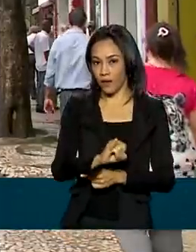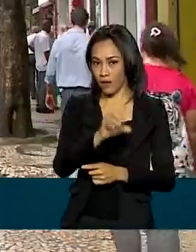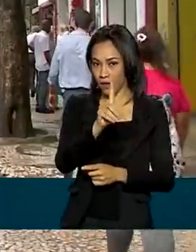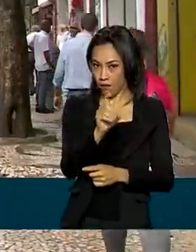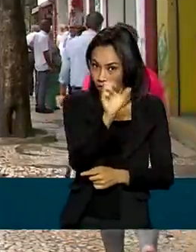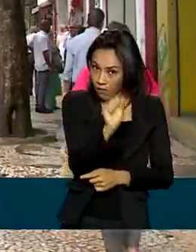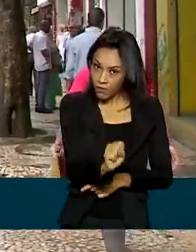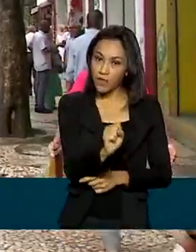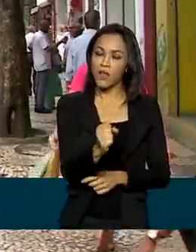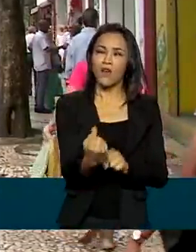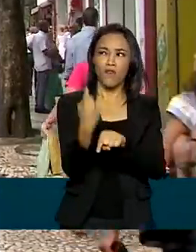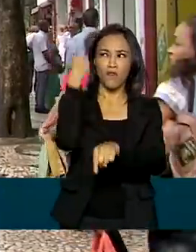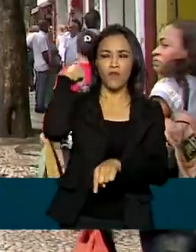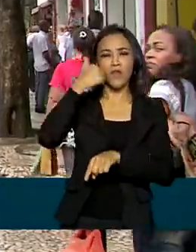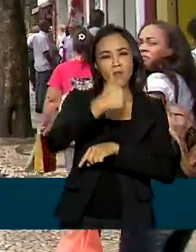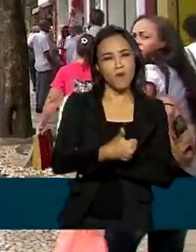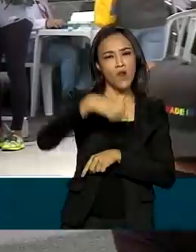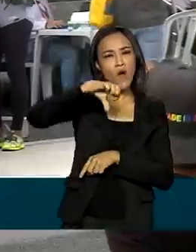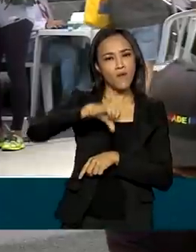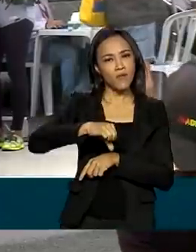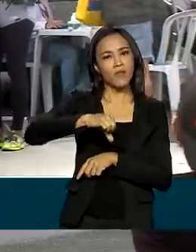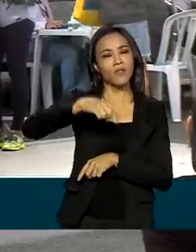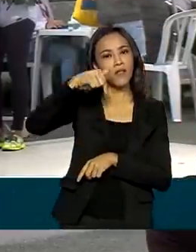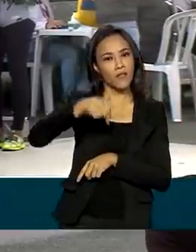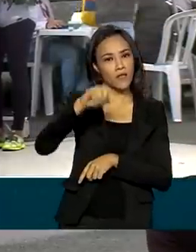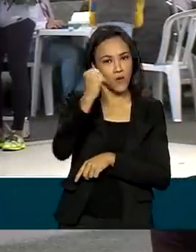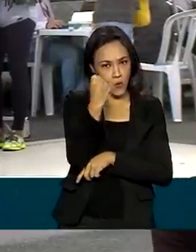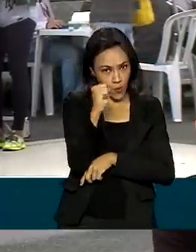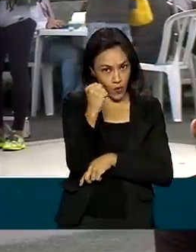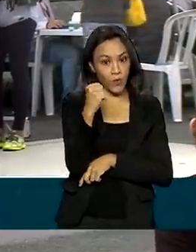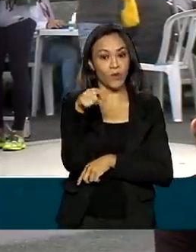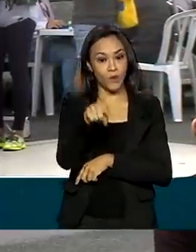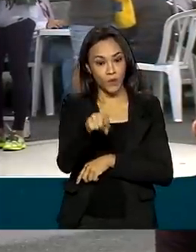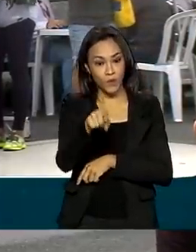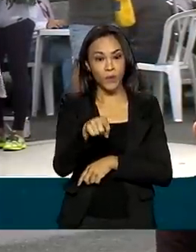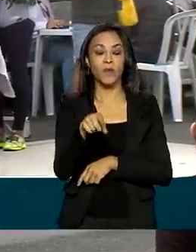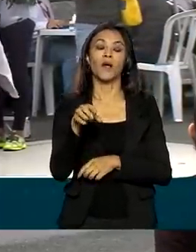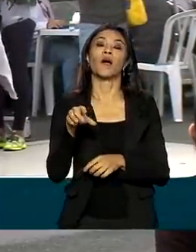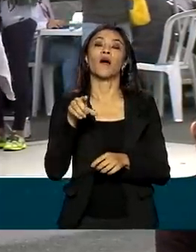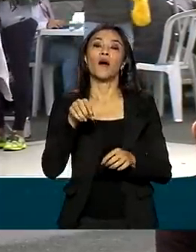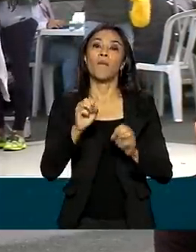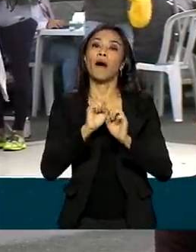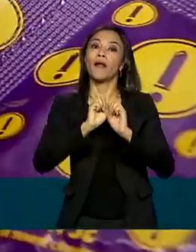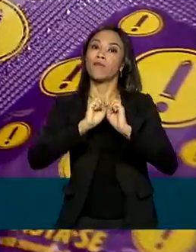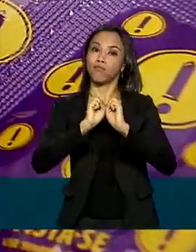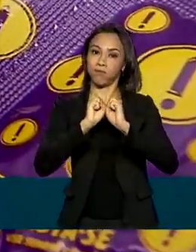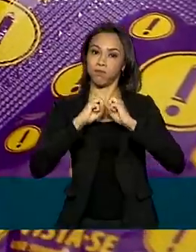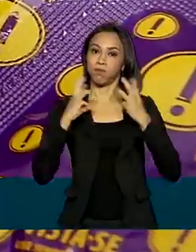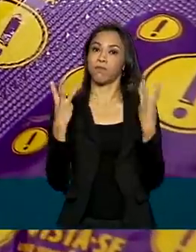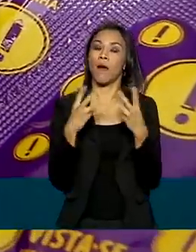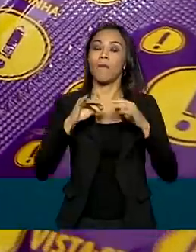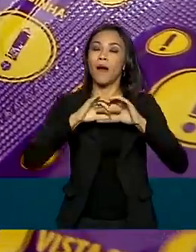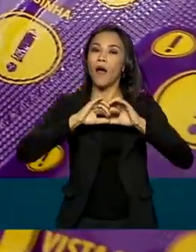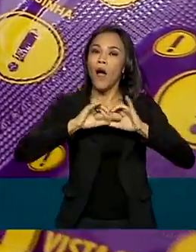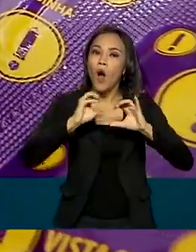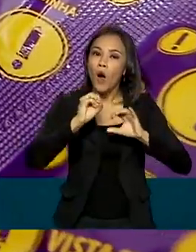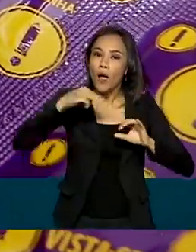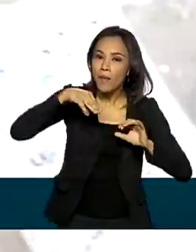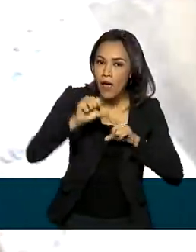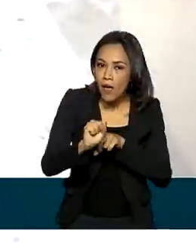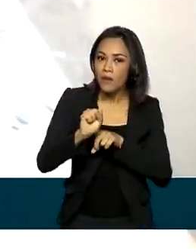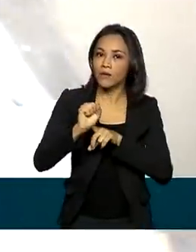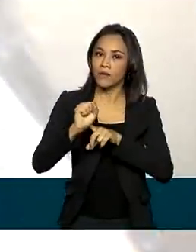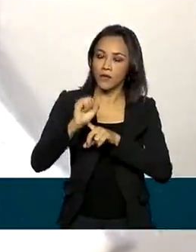1988 pela Organização Mundial de Saúde como forma de conscientização, de estímulo à prevenção,